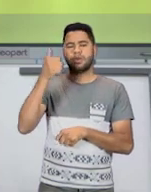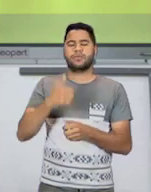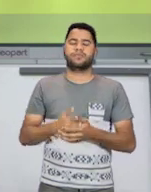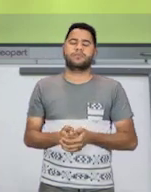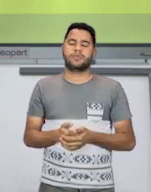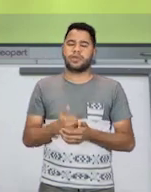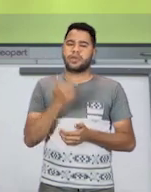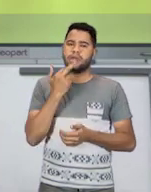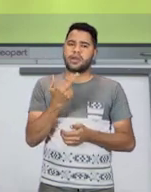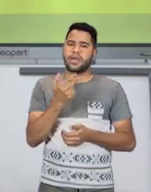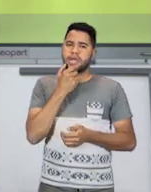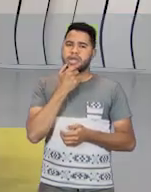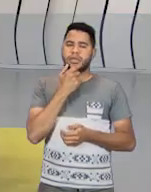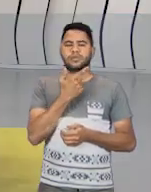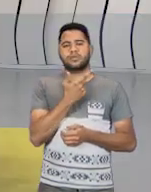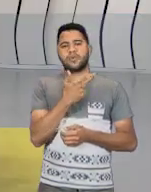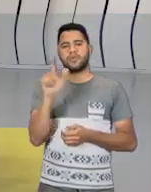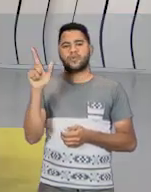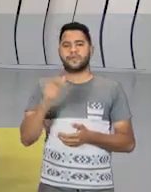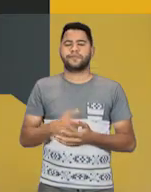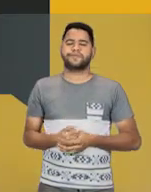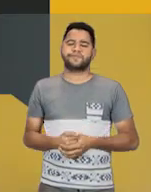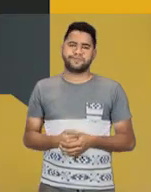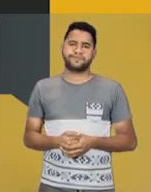inglesa e outras línguas também.